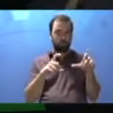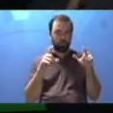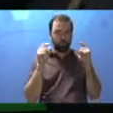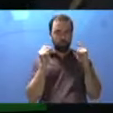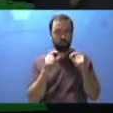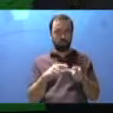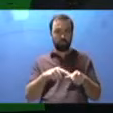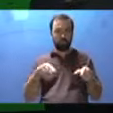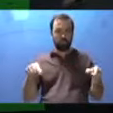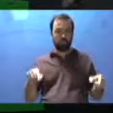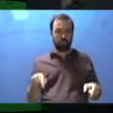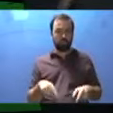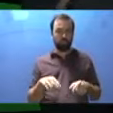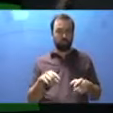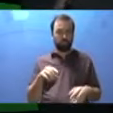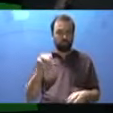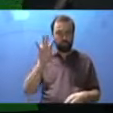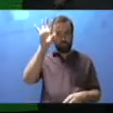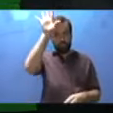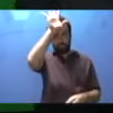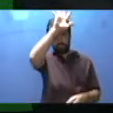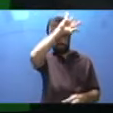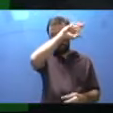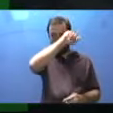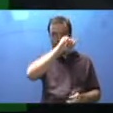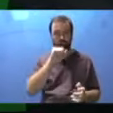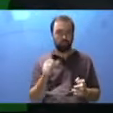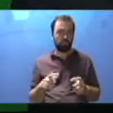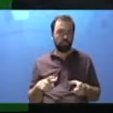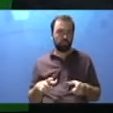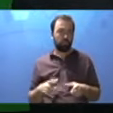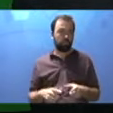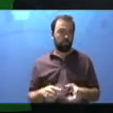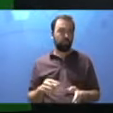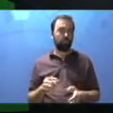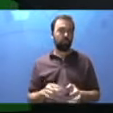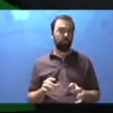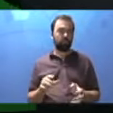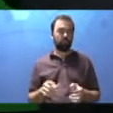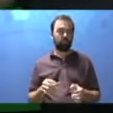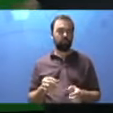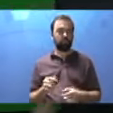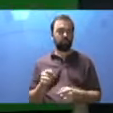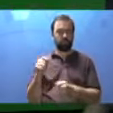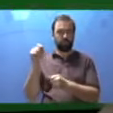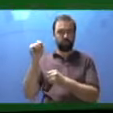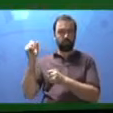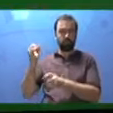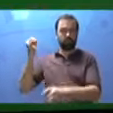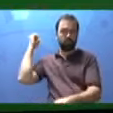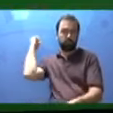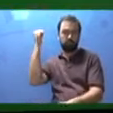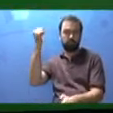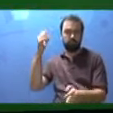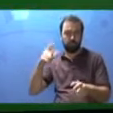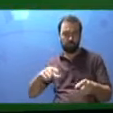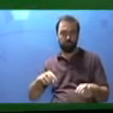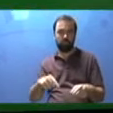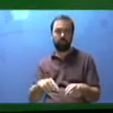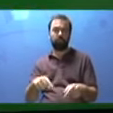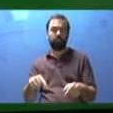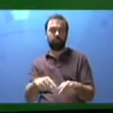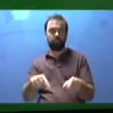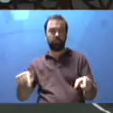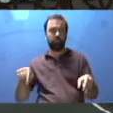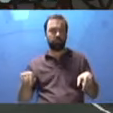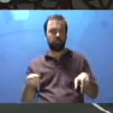fotografias. Sala dos cocares. E sala de utensílios de caça e pesca. Onde será que eles querem visitar primeiro?